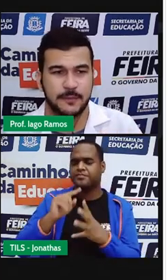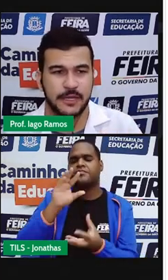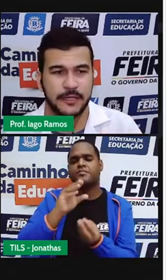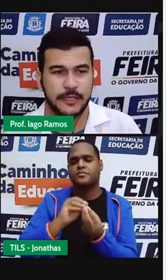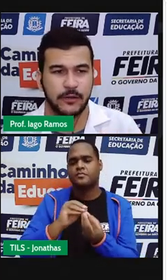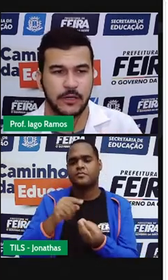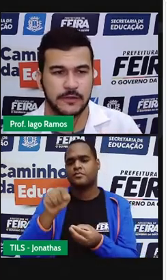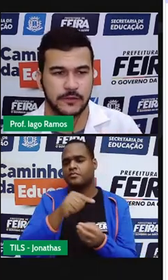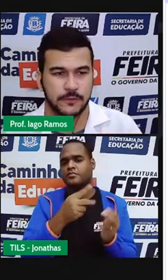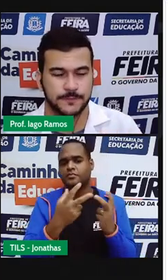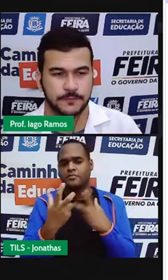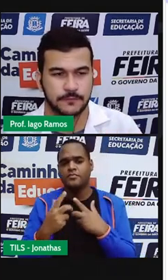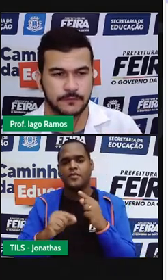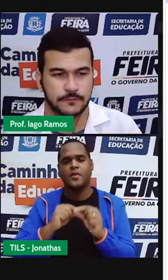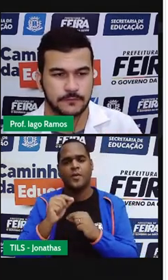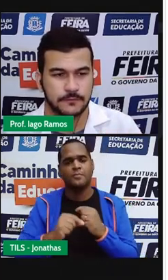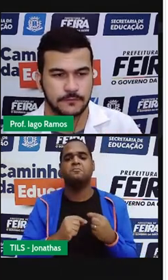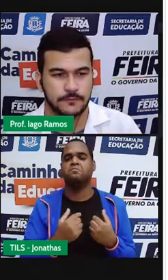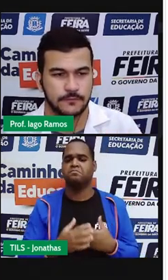percebe aqui? Olha só.